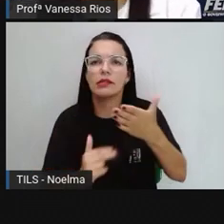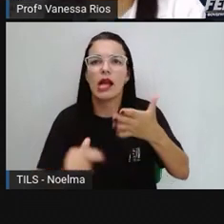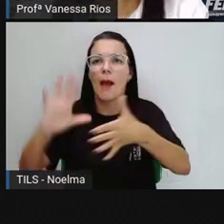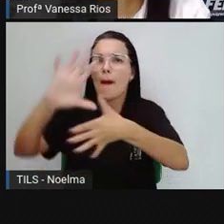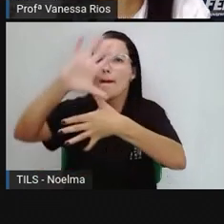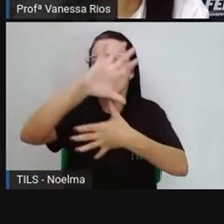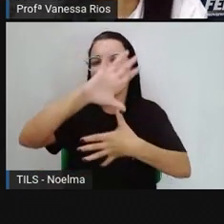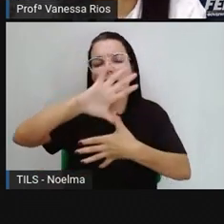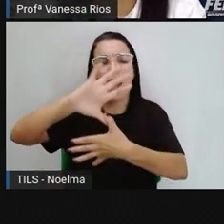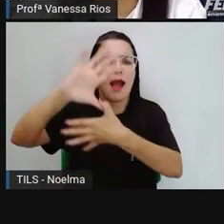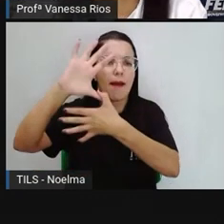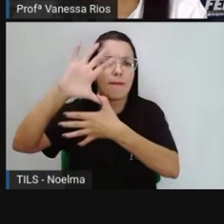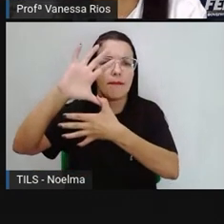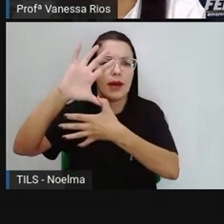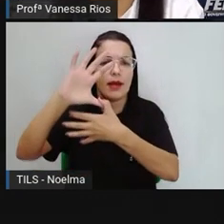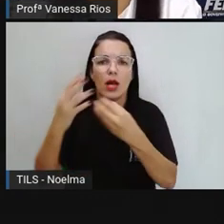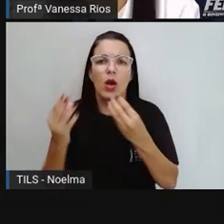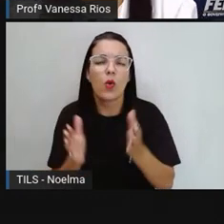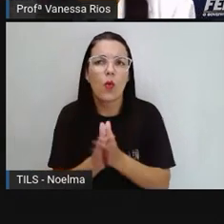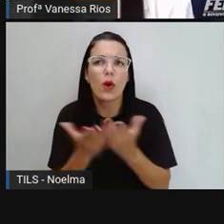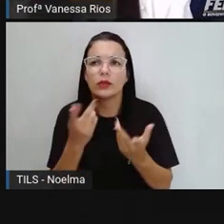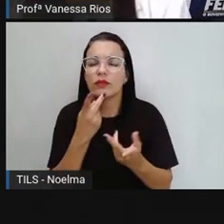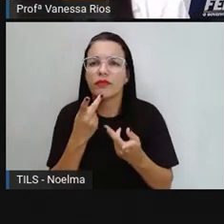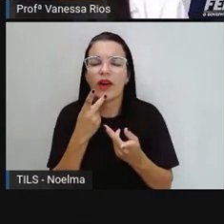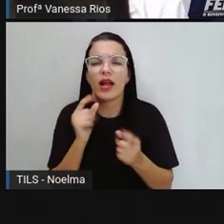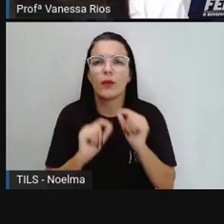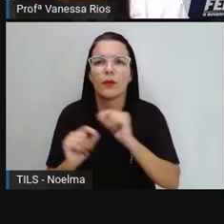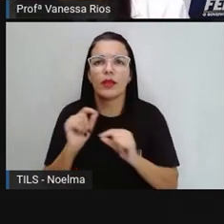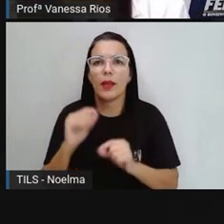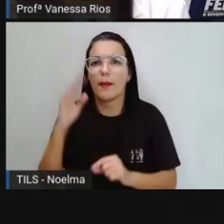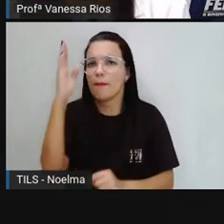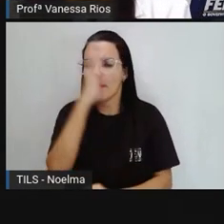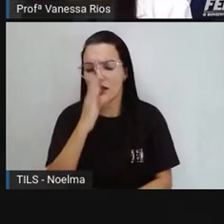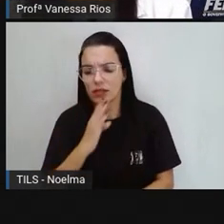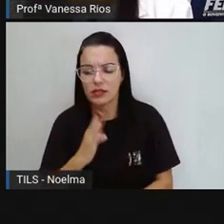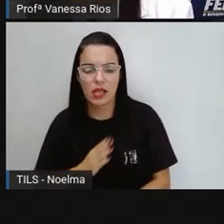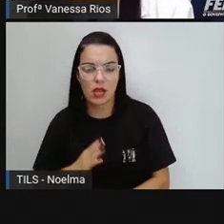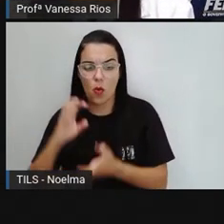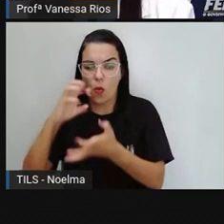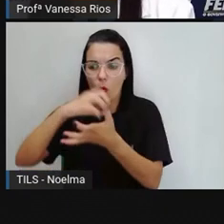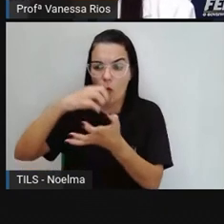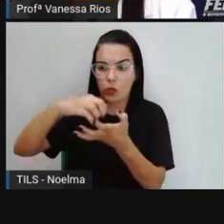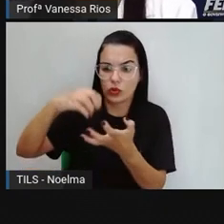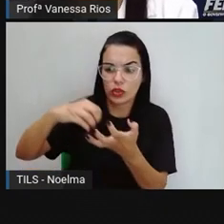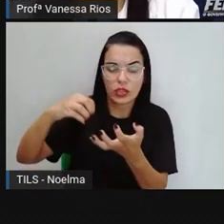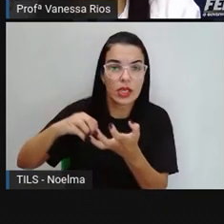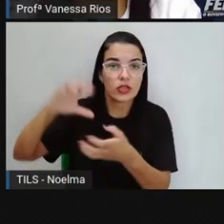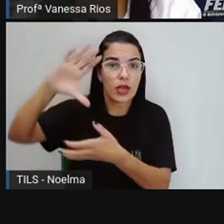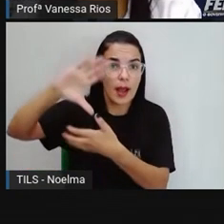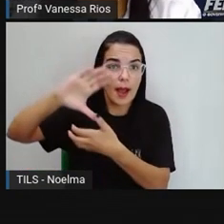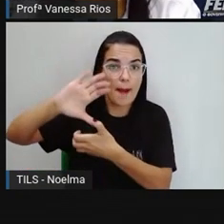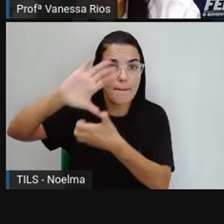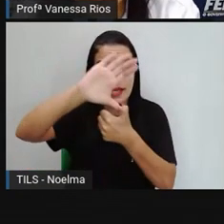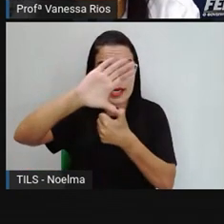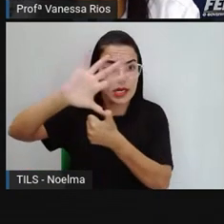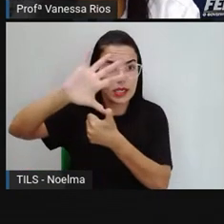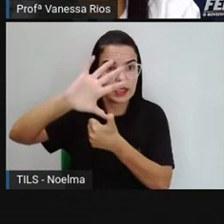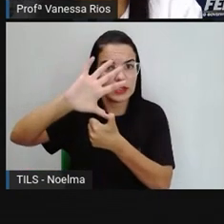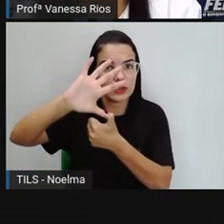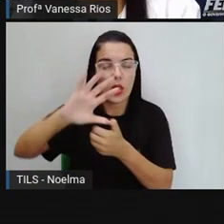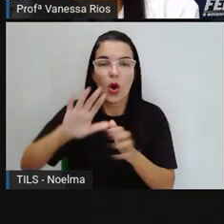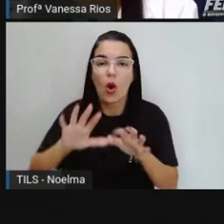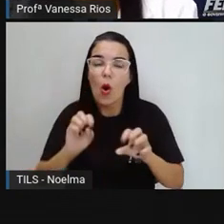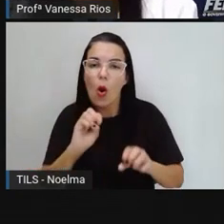Brasil, quando a gente fala em continente americano, quando a gente observa o mundo todo.